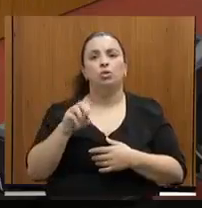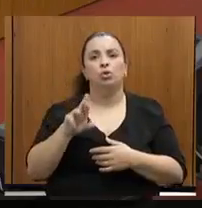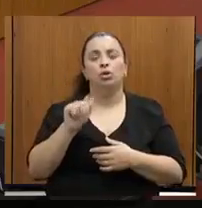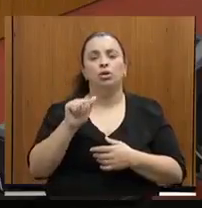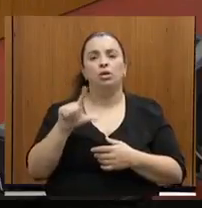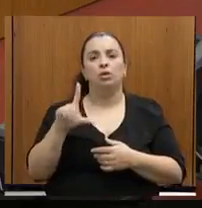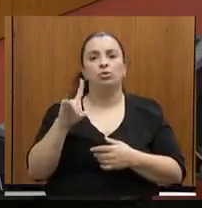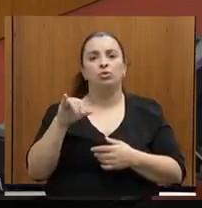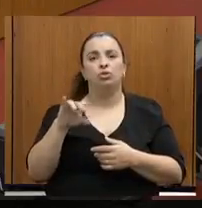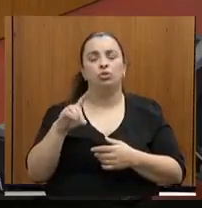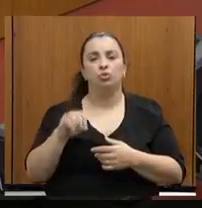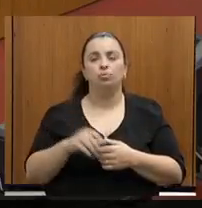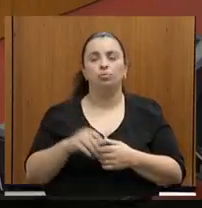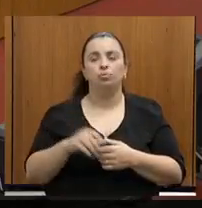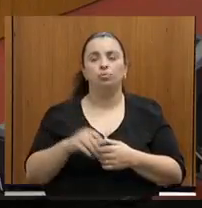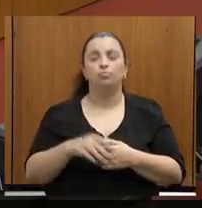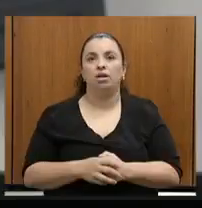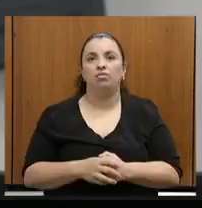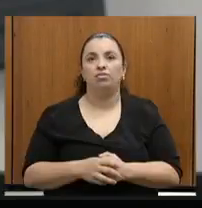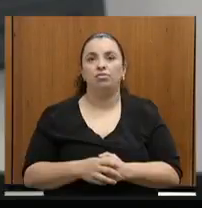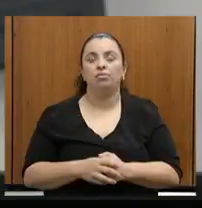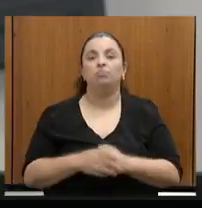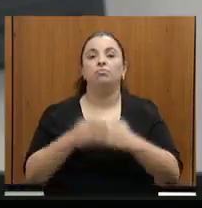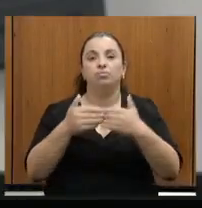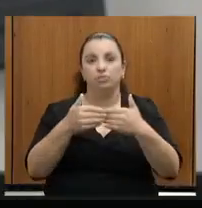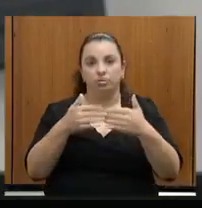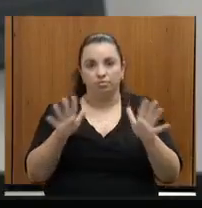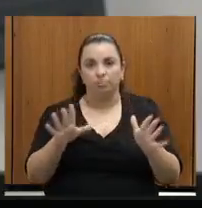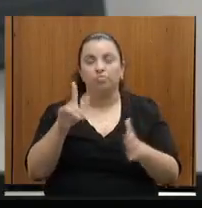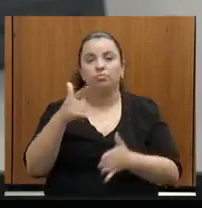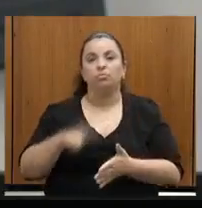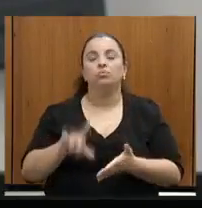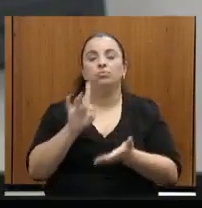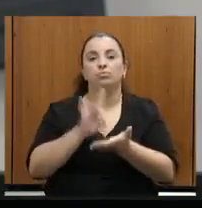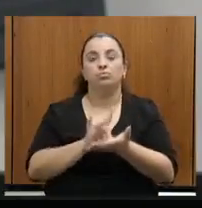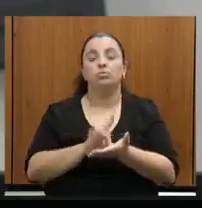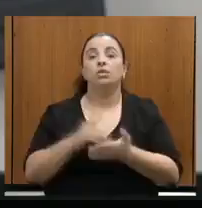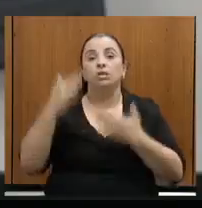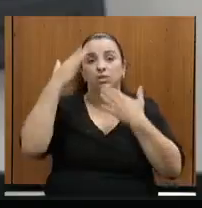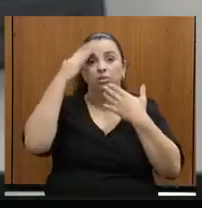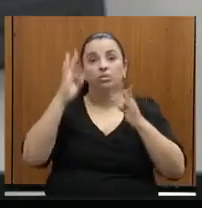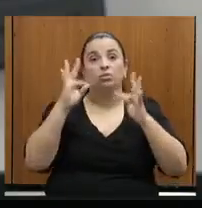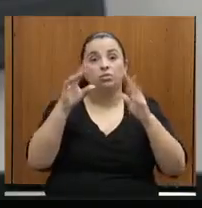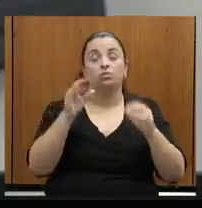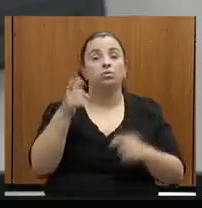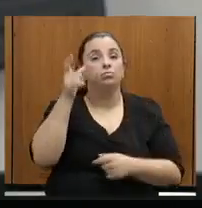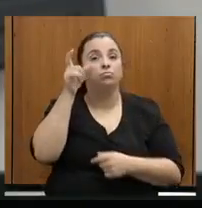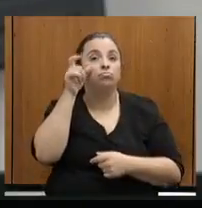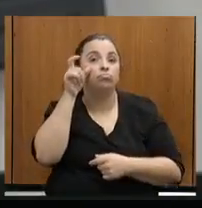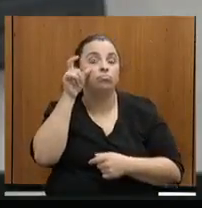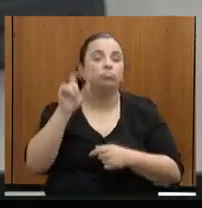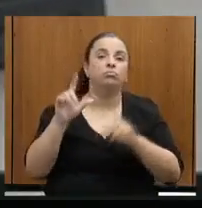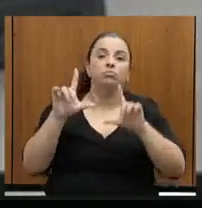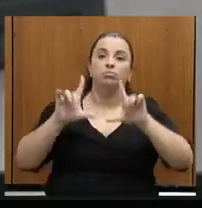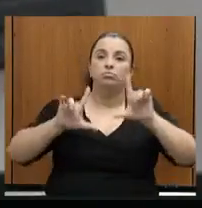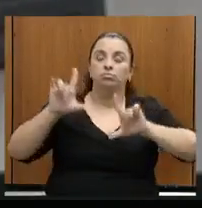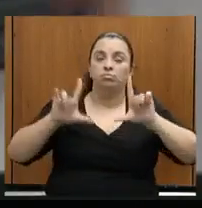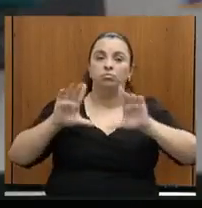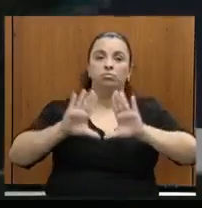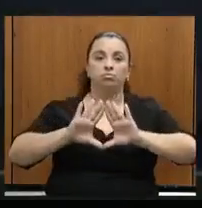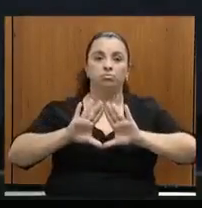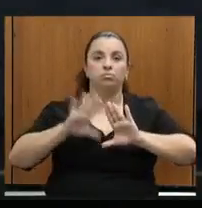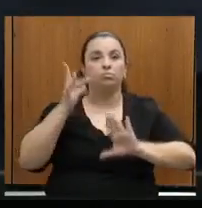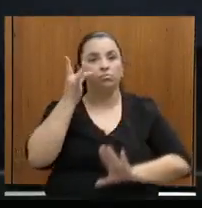Estão reabertos os trabalhos da comissão. Quero agradecer também a todos que estão aí nos assistindo pela TV Assembleia ao vivo